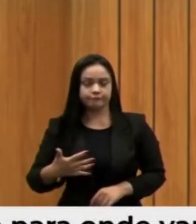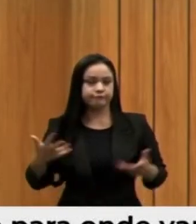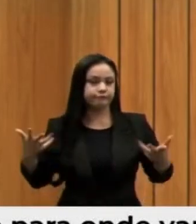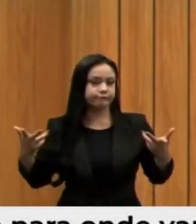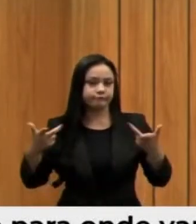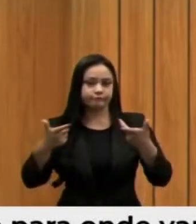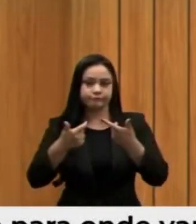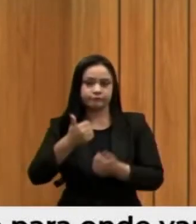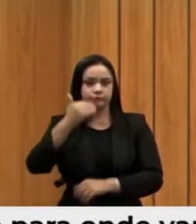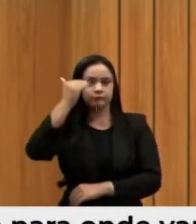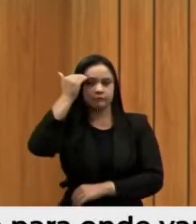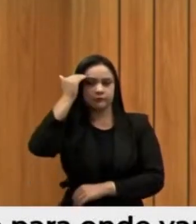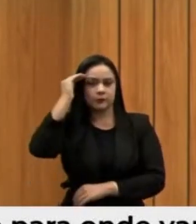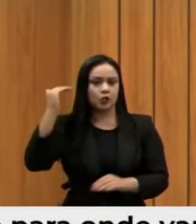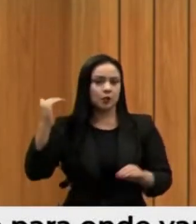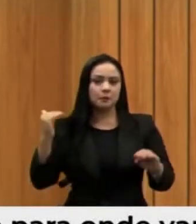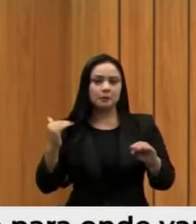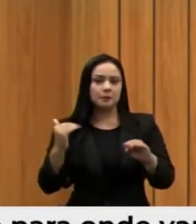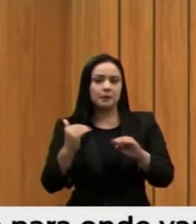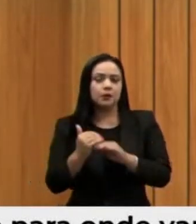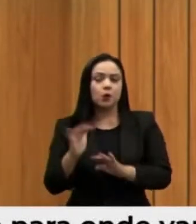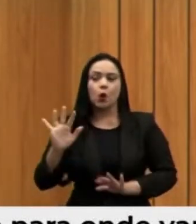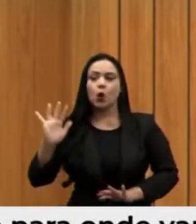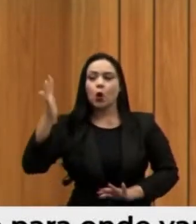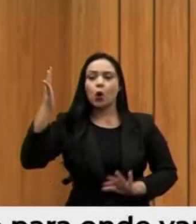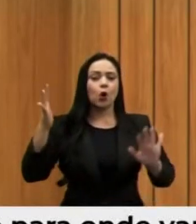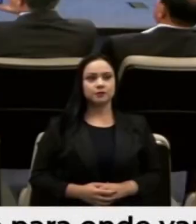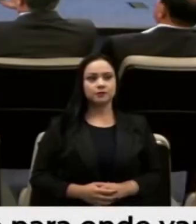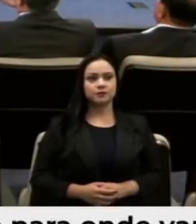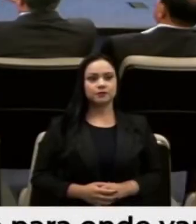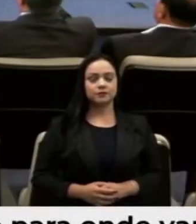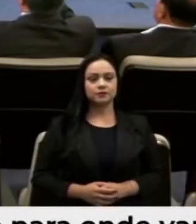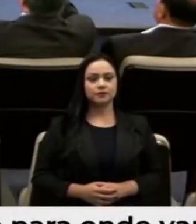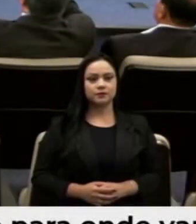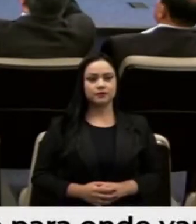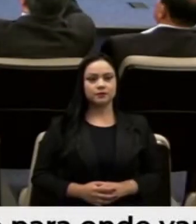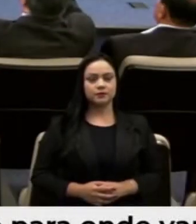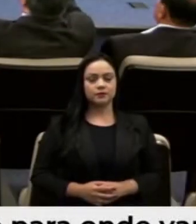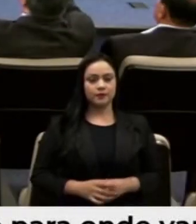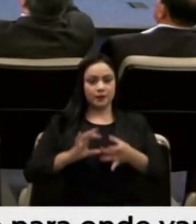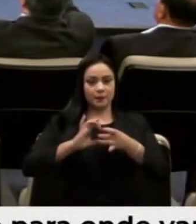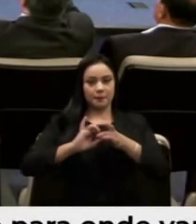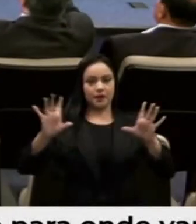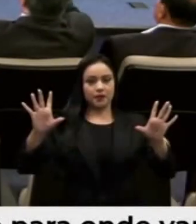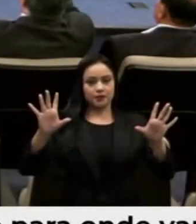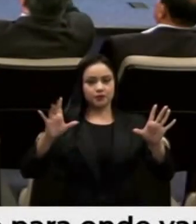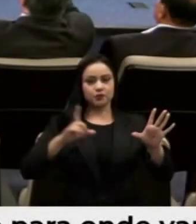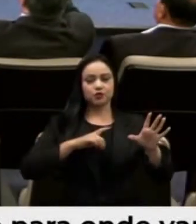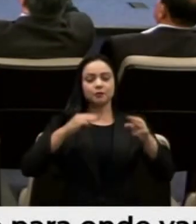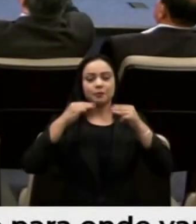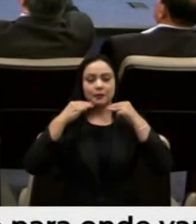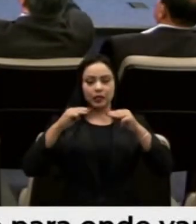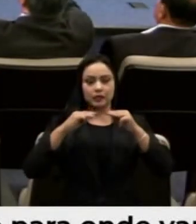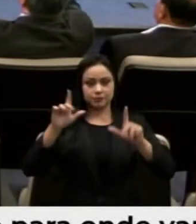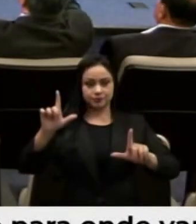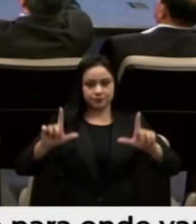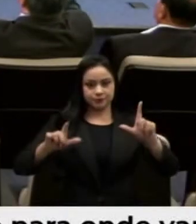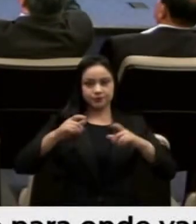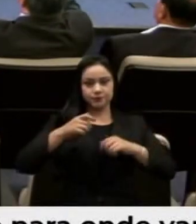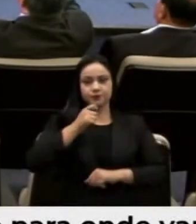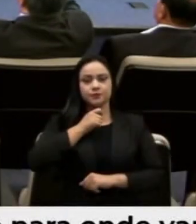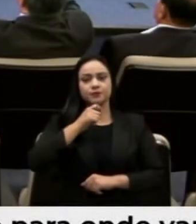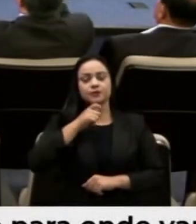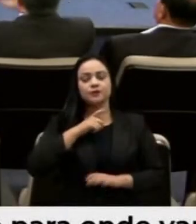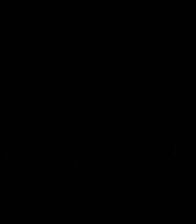interpretação dos acontecimentos narrados. A ministra destacou ainda os atuais riscos sofridos pelos